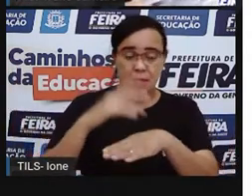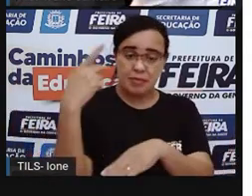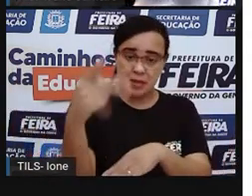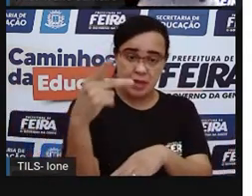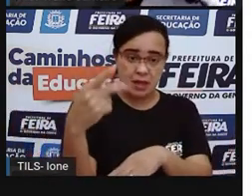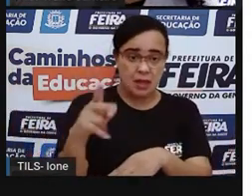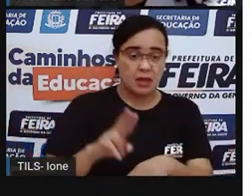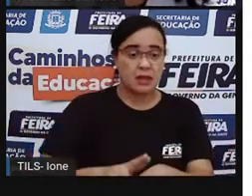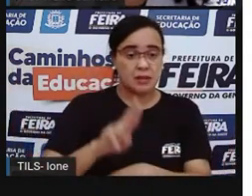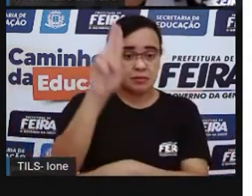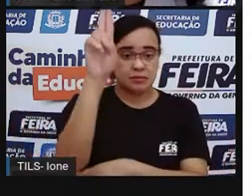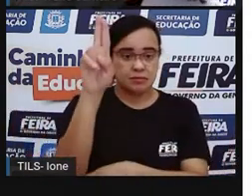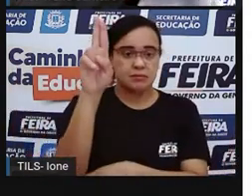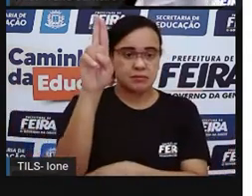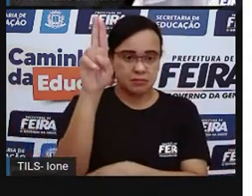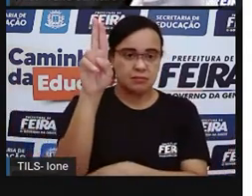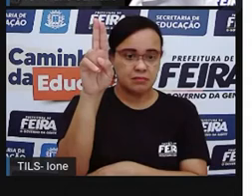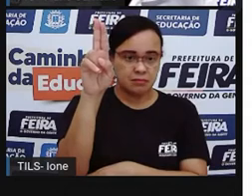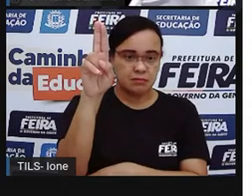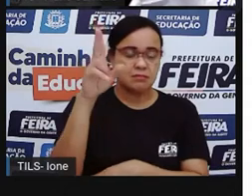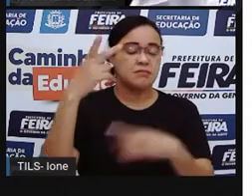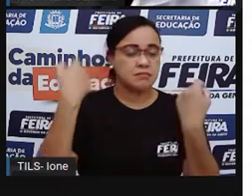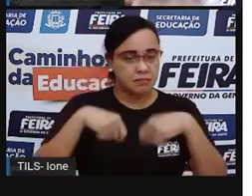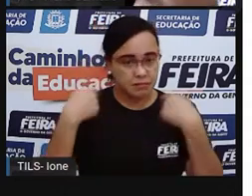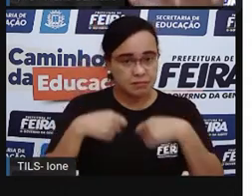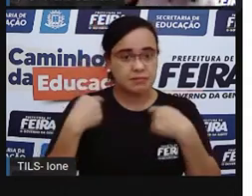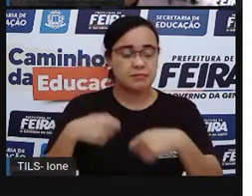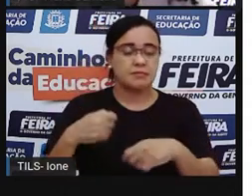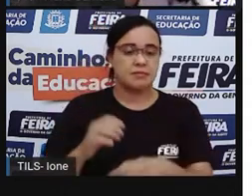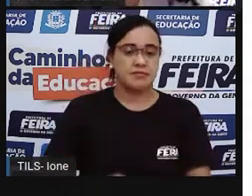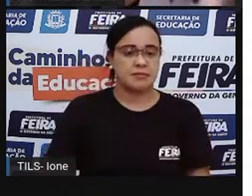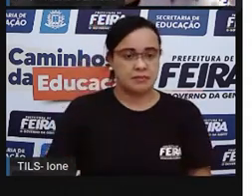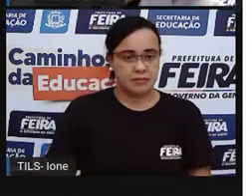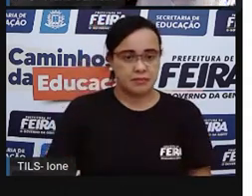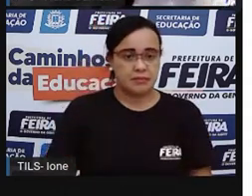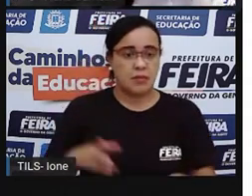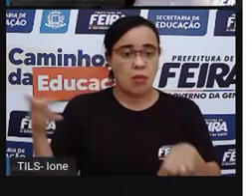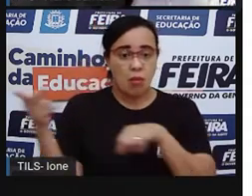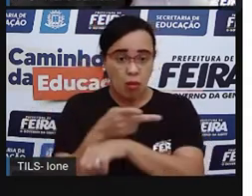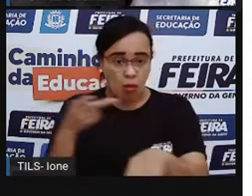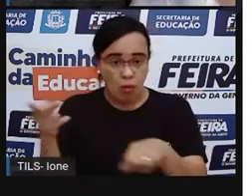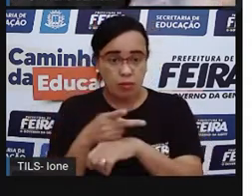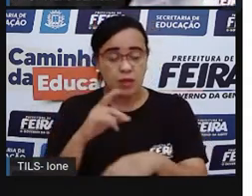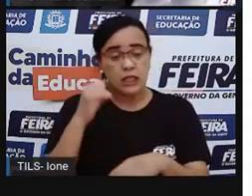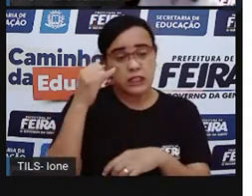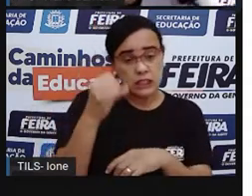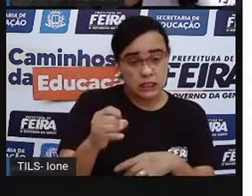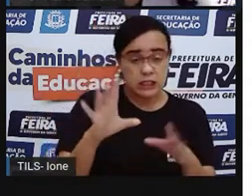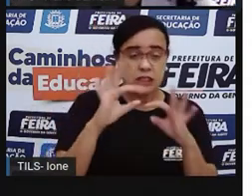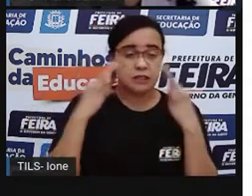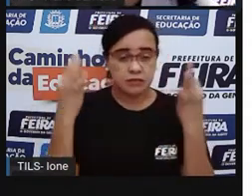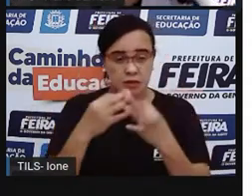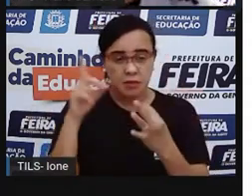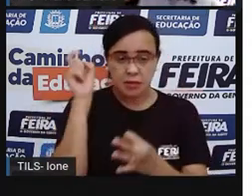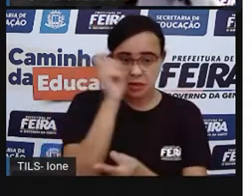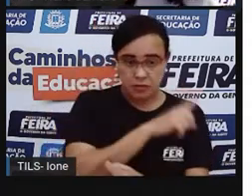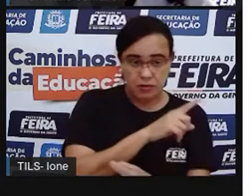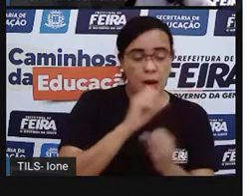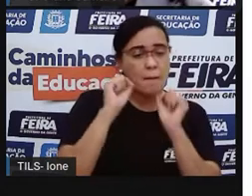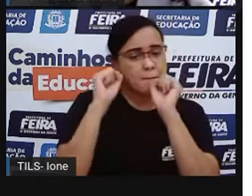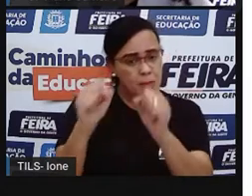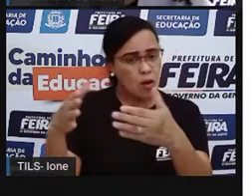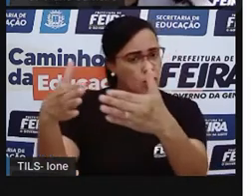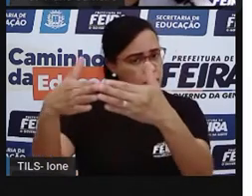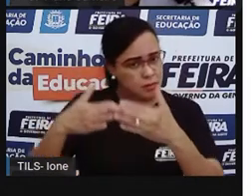precisa buscar, né? Precisa procurar o Conselho Tutelar pra pedir ajuda, tá certo?